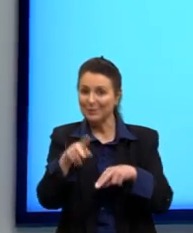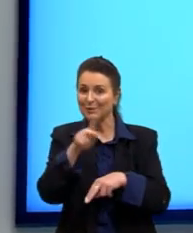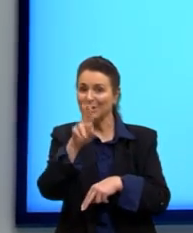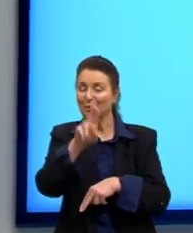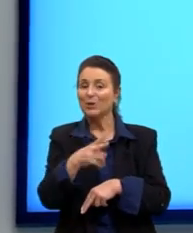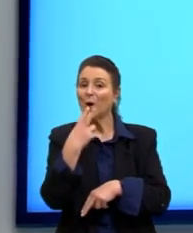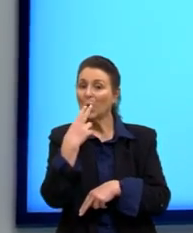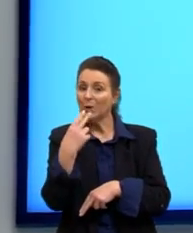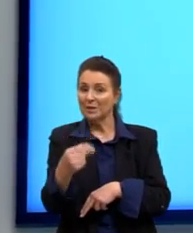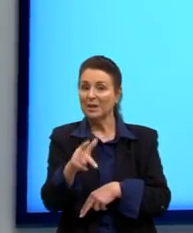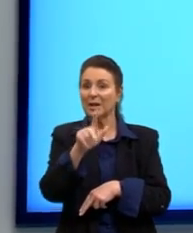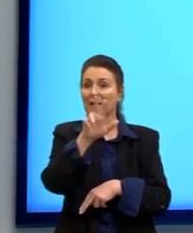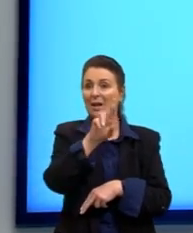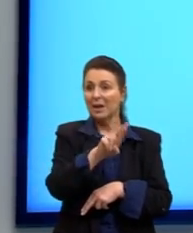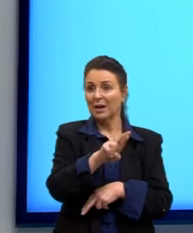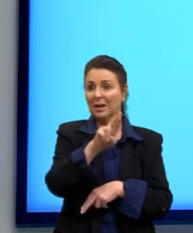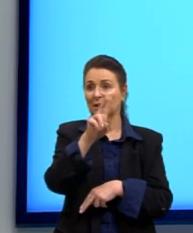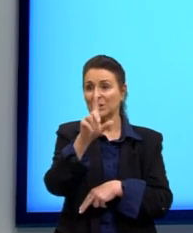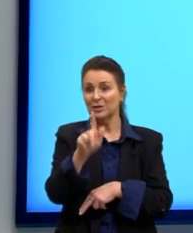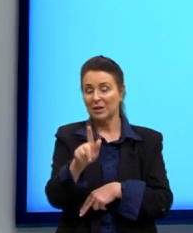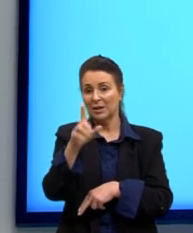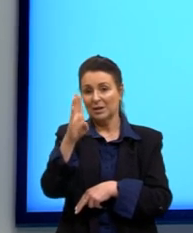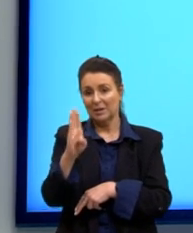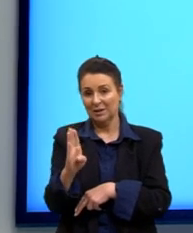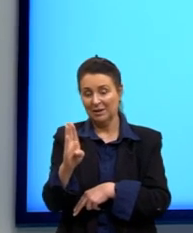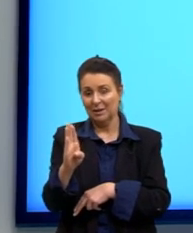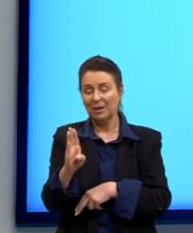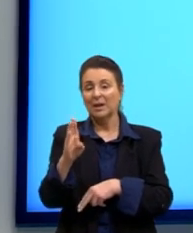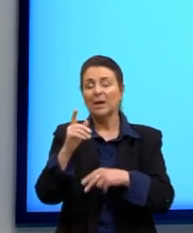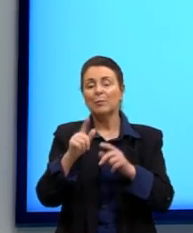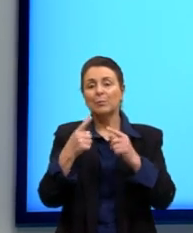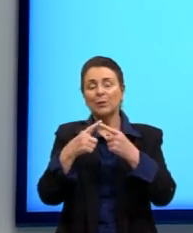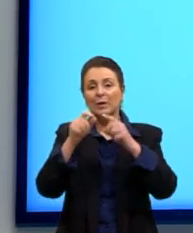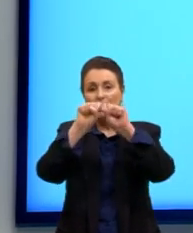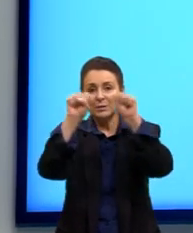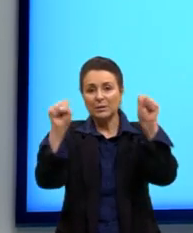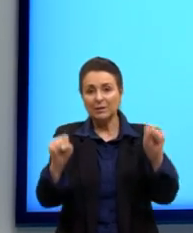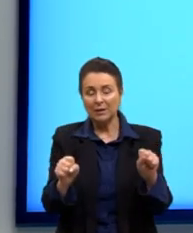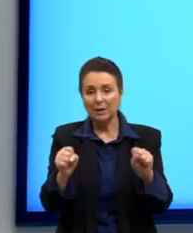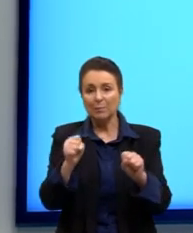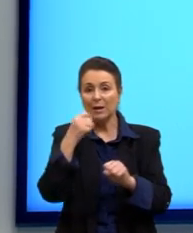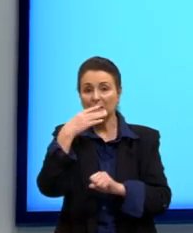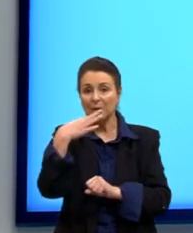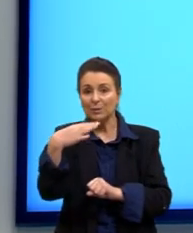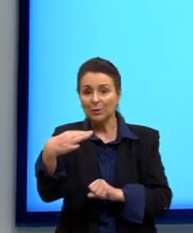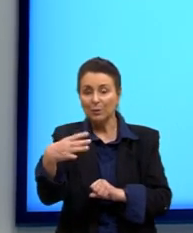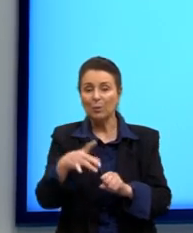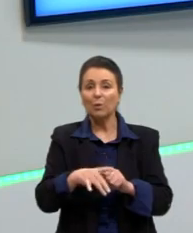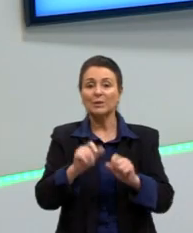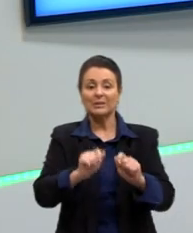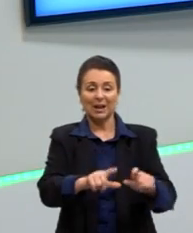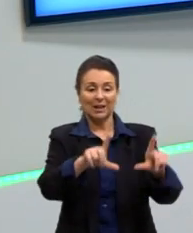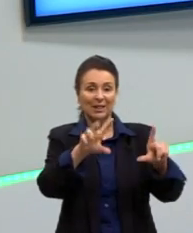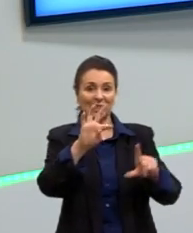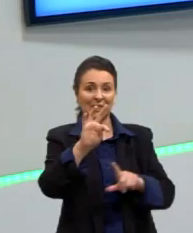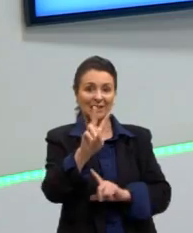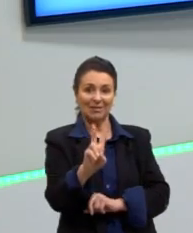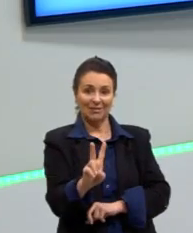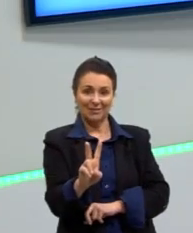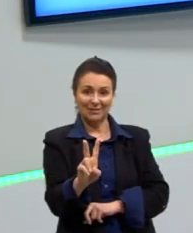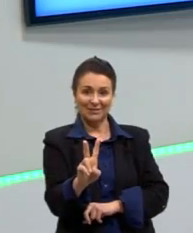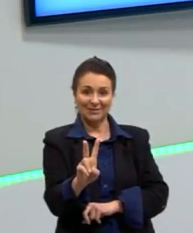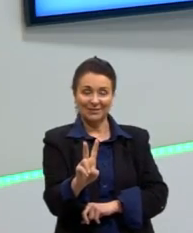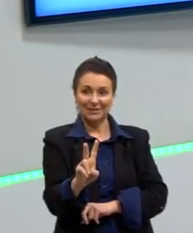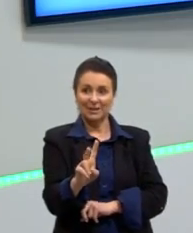R, G, B. Que é muitas vezes o sistema que forma as cores da TV, que a gente escuta falar por aí, né?